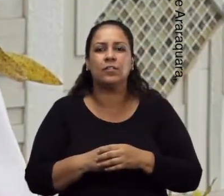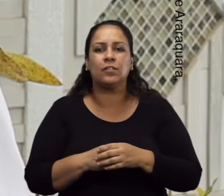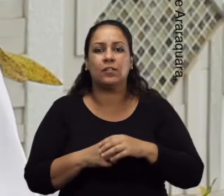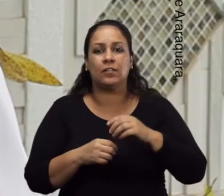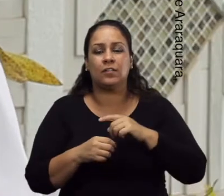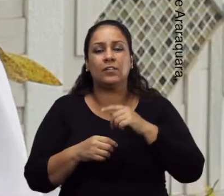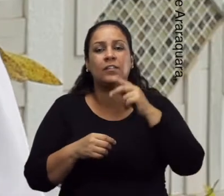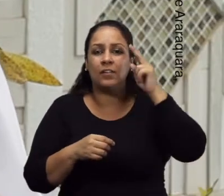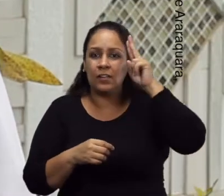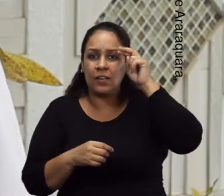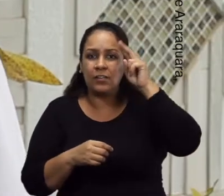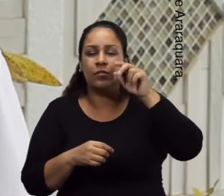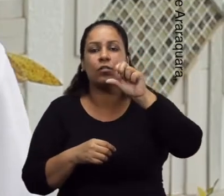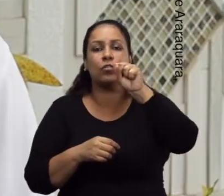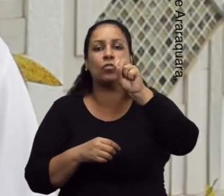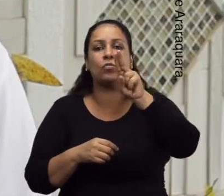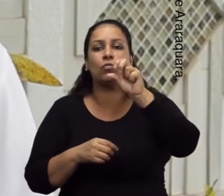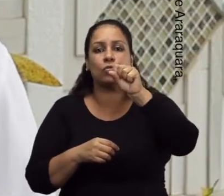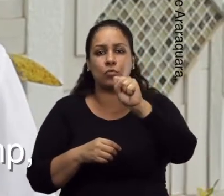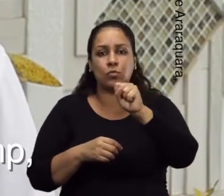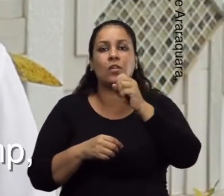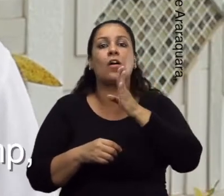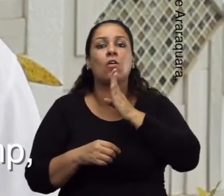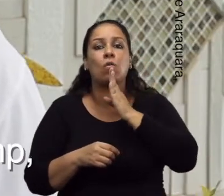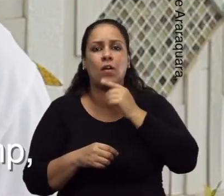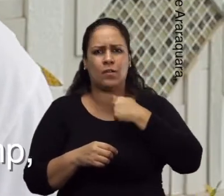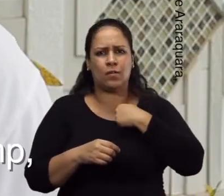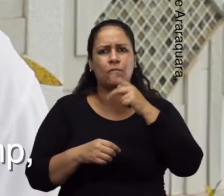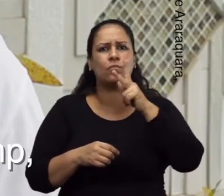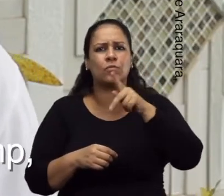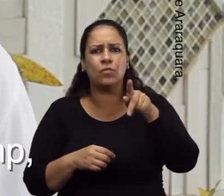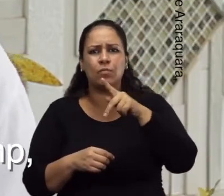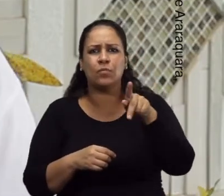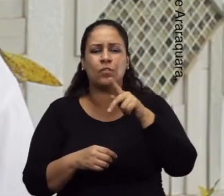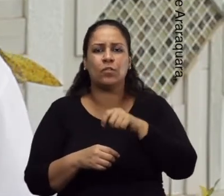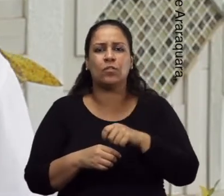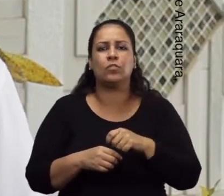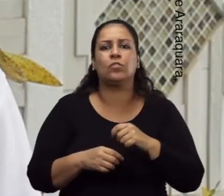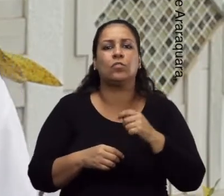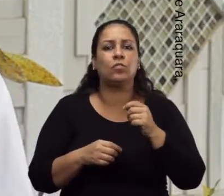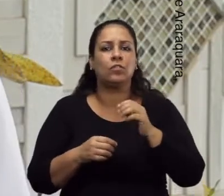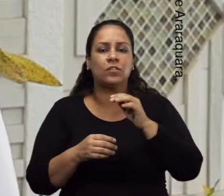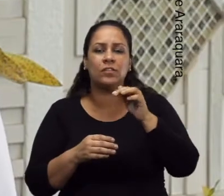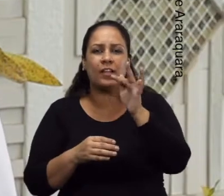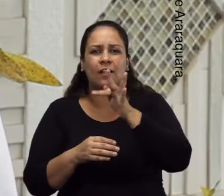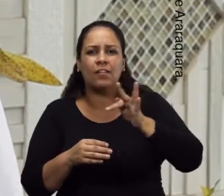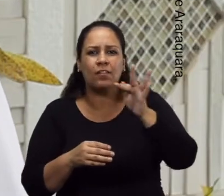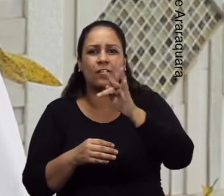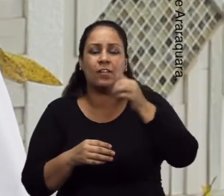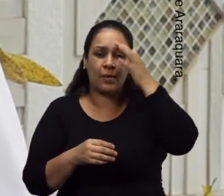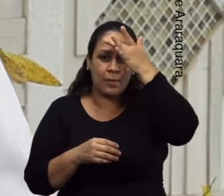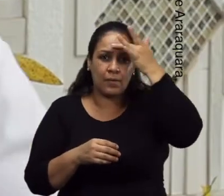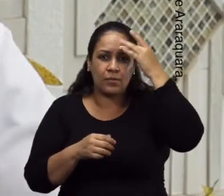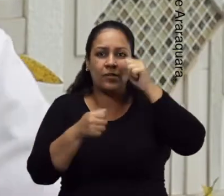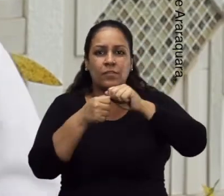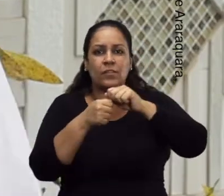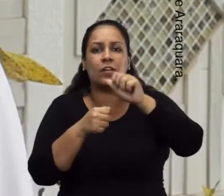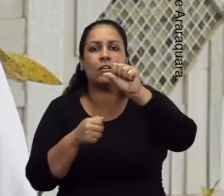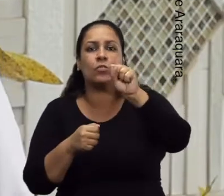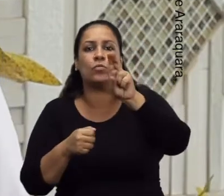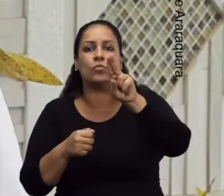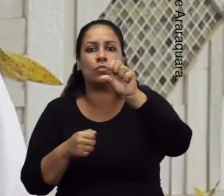da filosofia do SUS. Ela conhece professores meus da Unicamp, Dr. Gastão, Dr. Emerson Merri, pessoas que